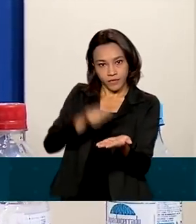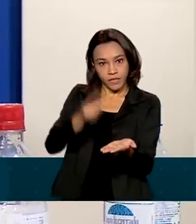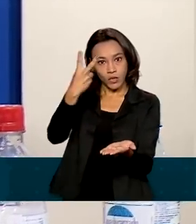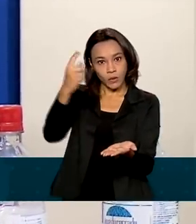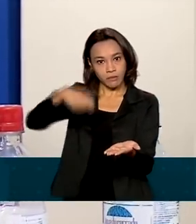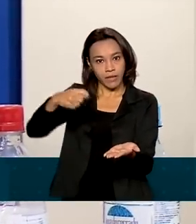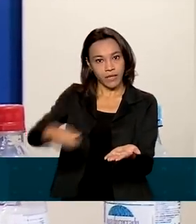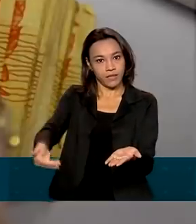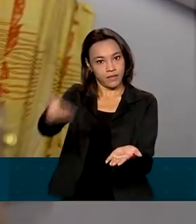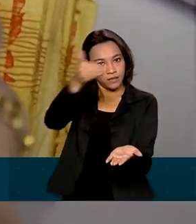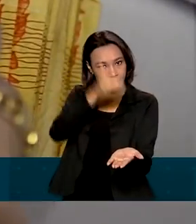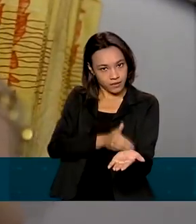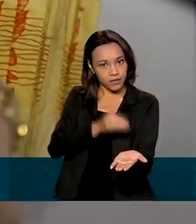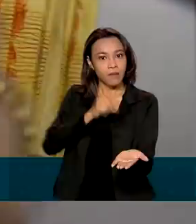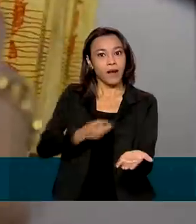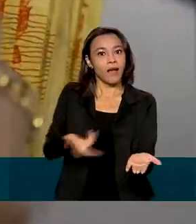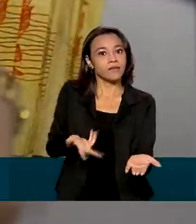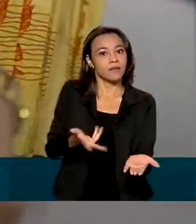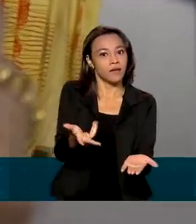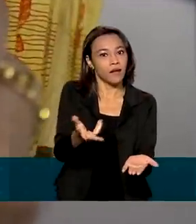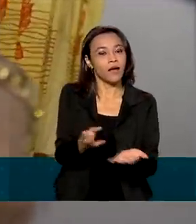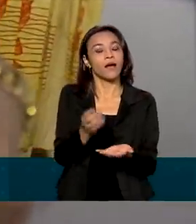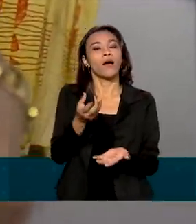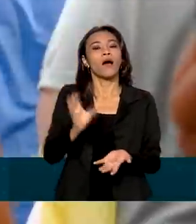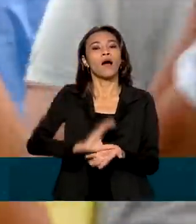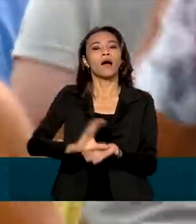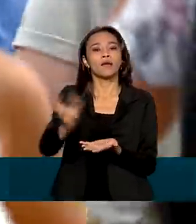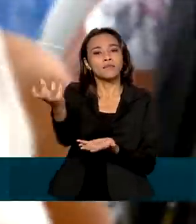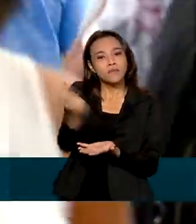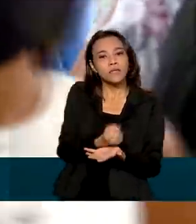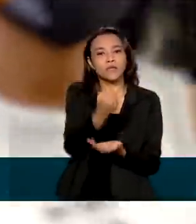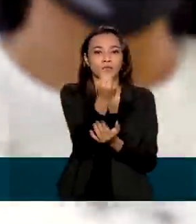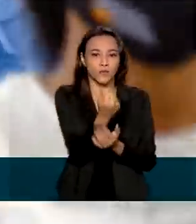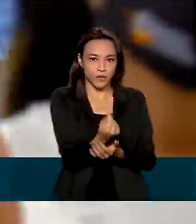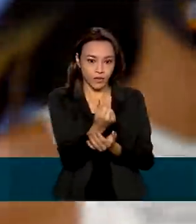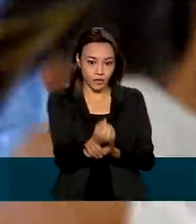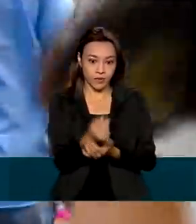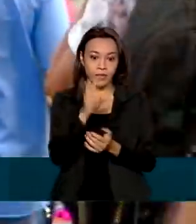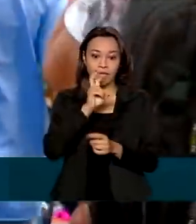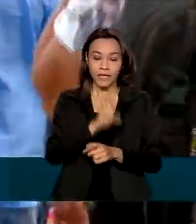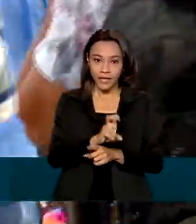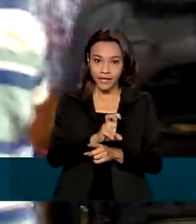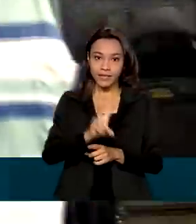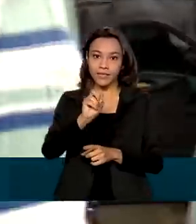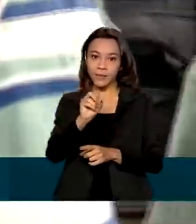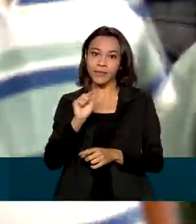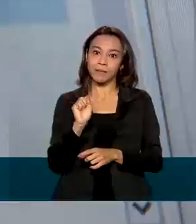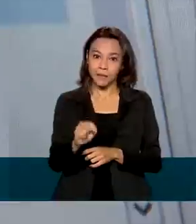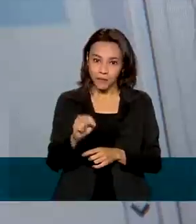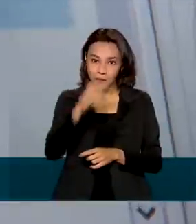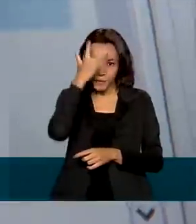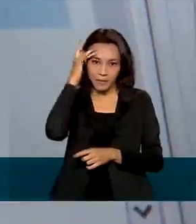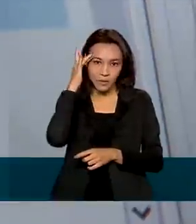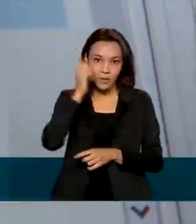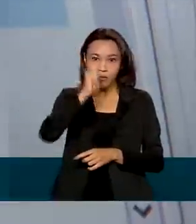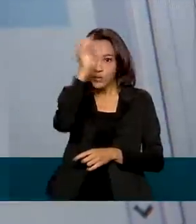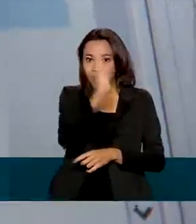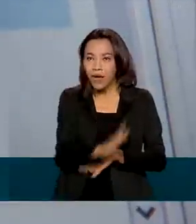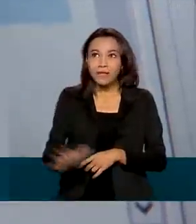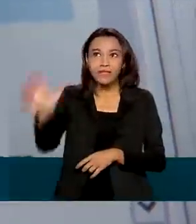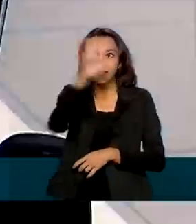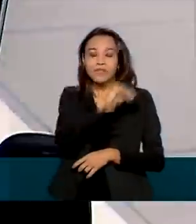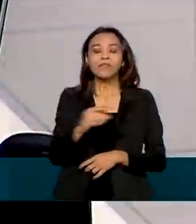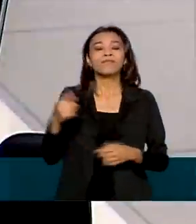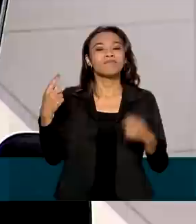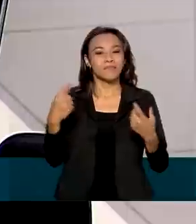meses para acelerar a liberação da restituição. 550 mil declarantes em todo o país estão com